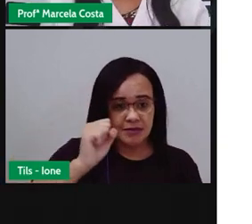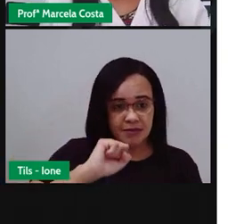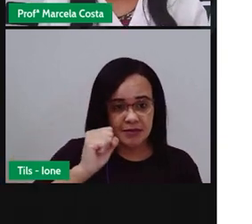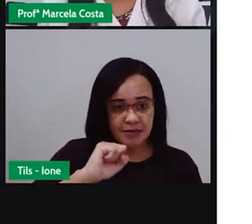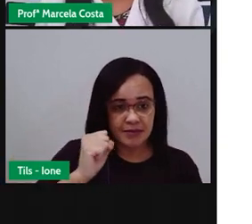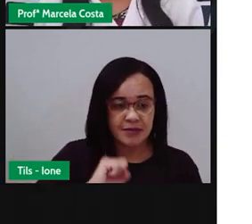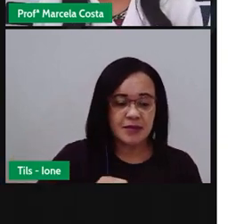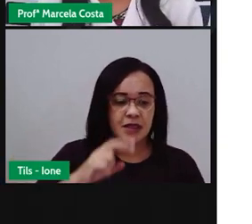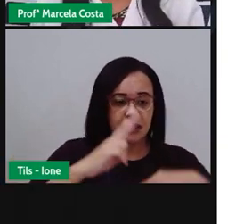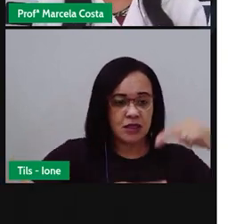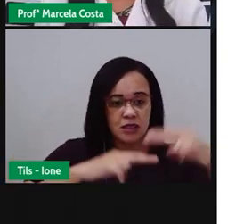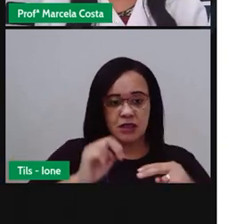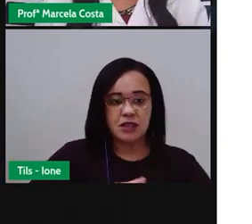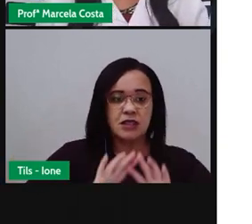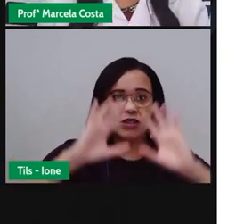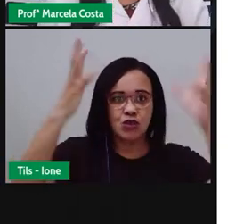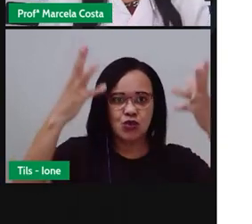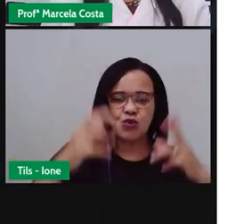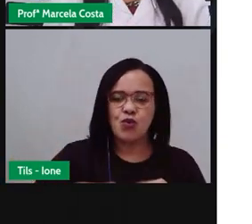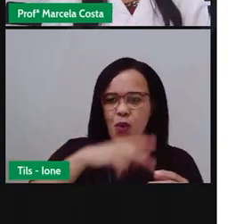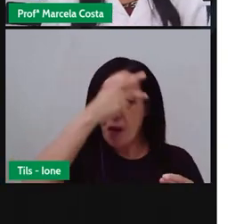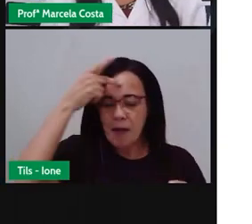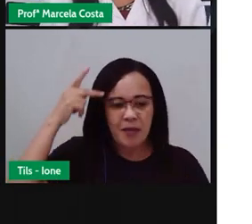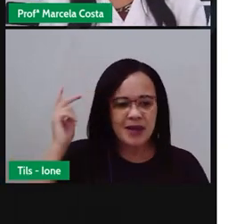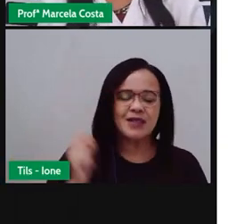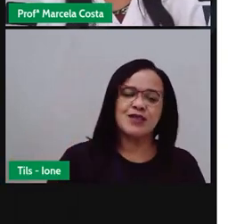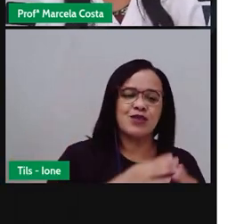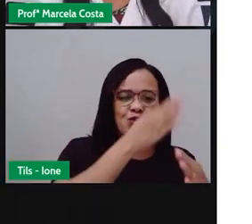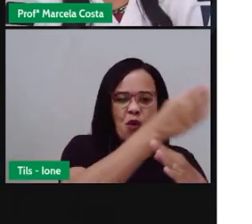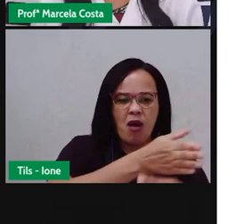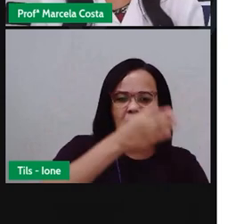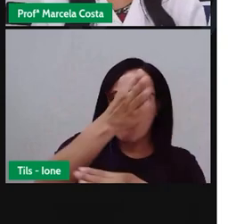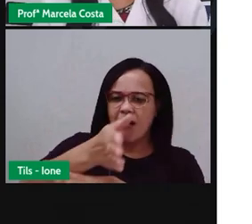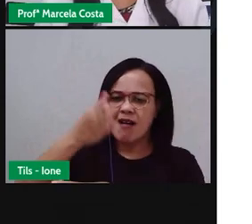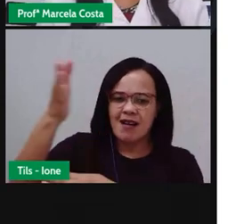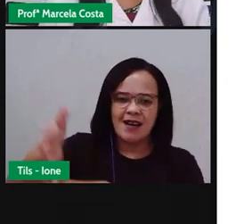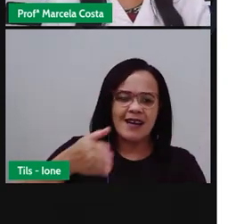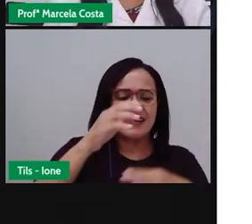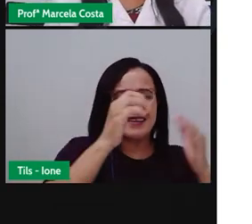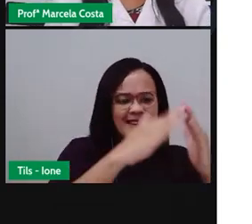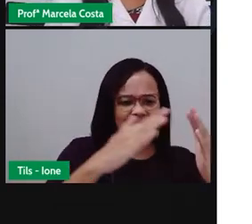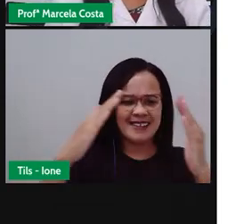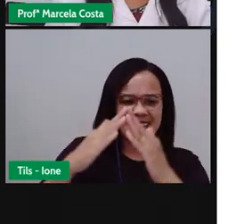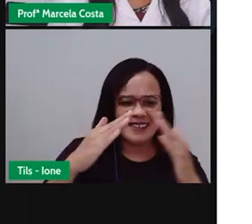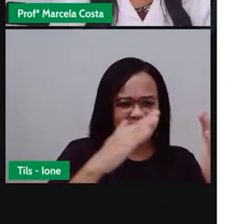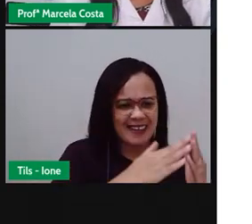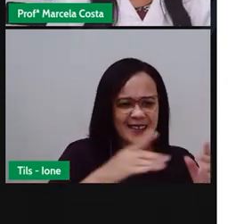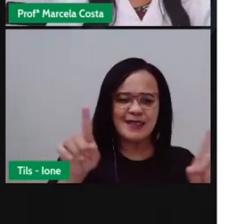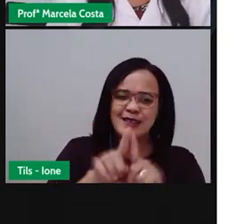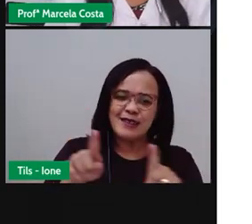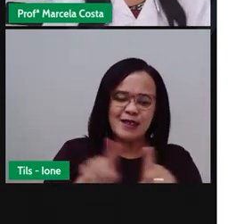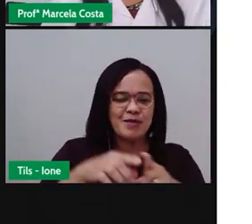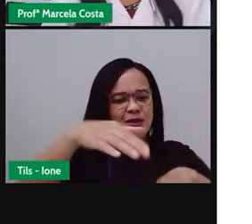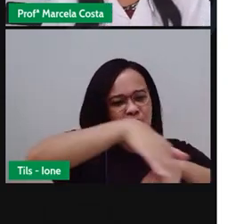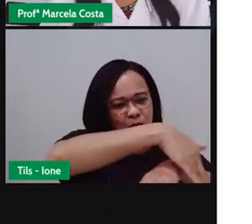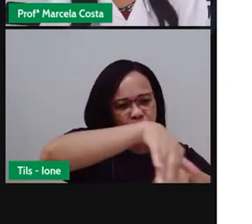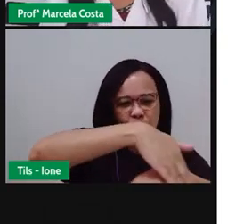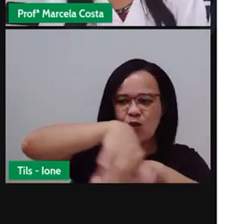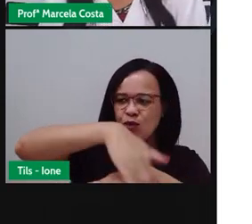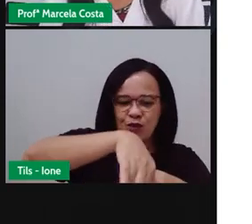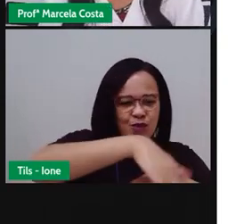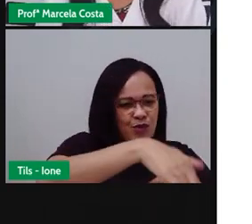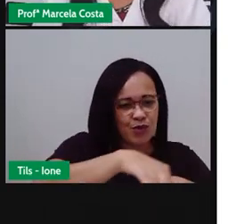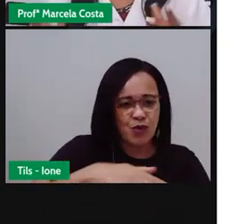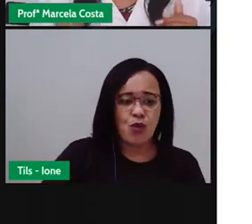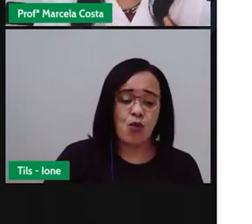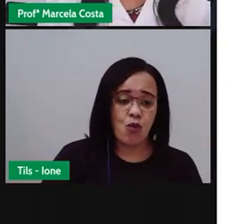intenso vai-vindo as pessoas de casa em casa, de rua em rua, o prefeito José Falcão, ainda no seu primeiro